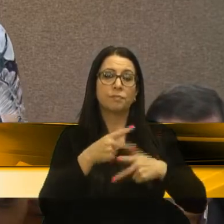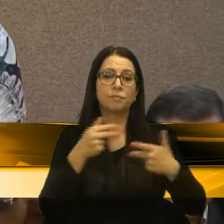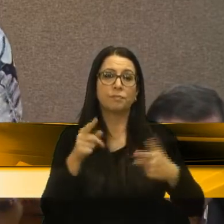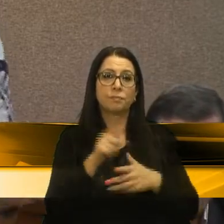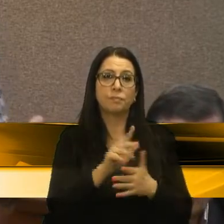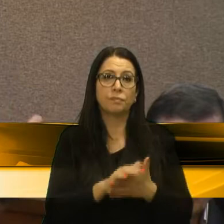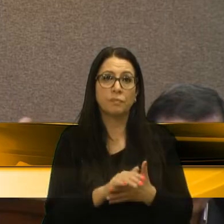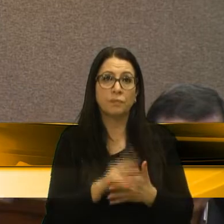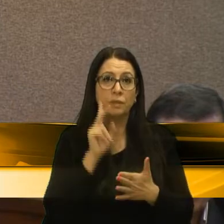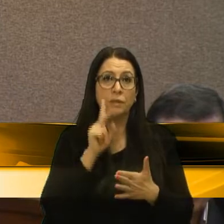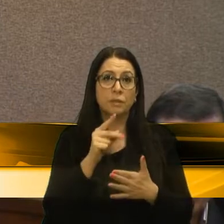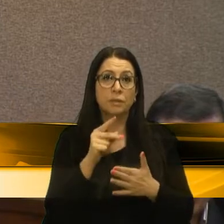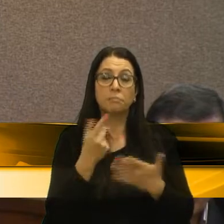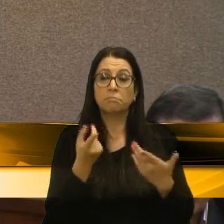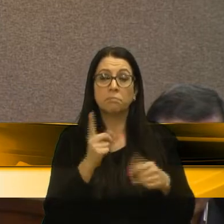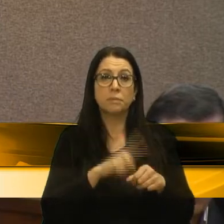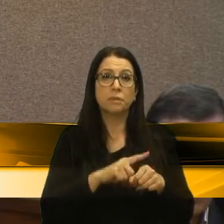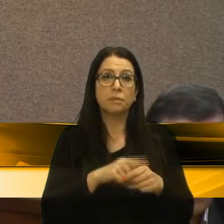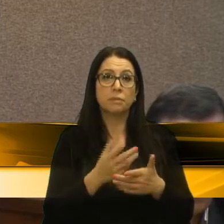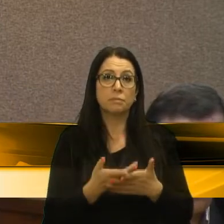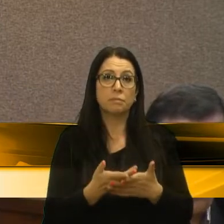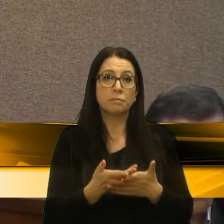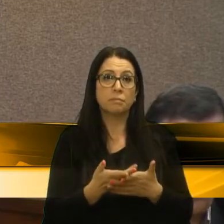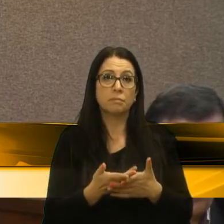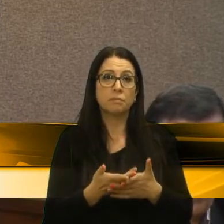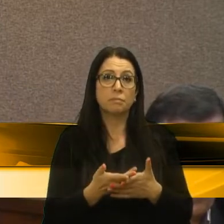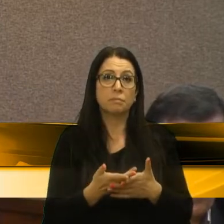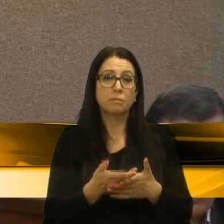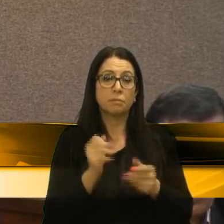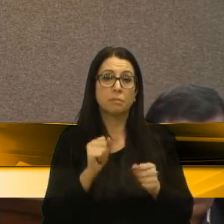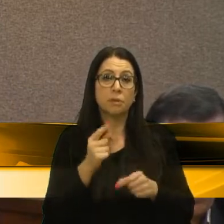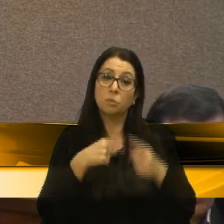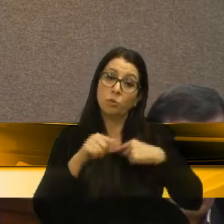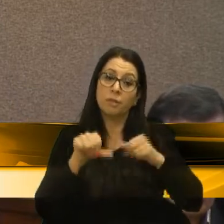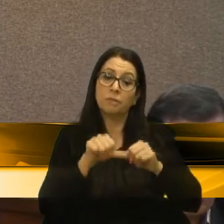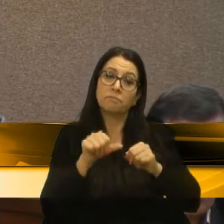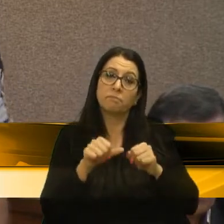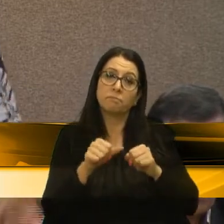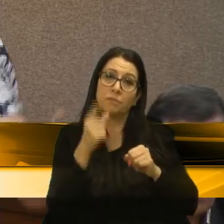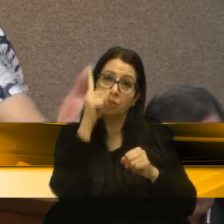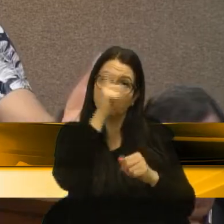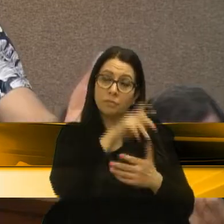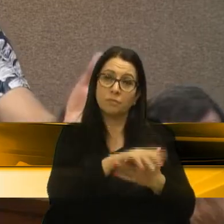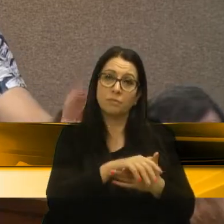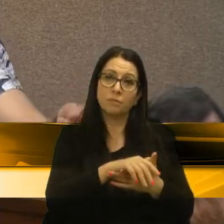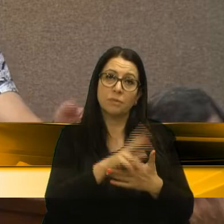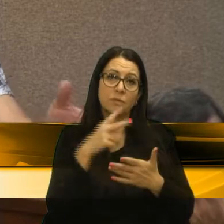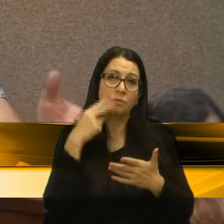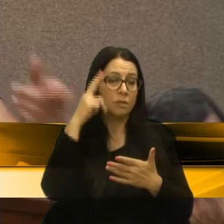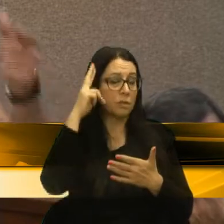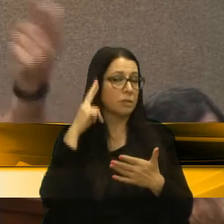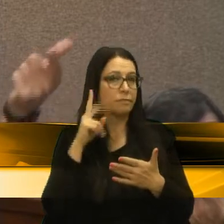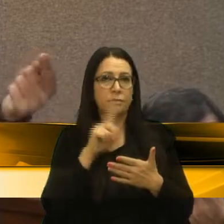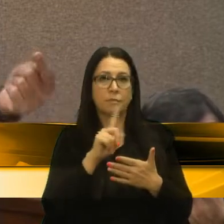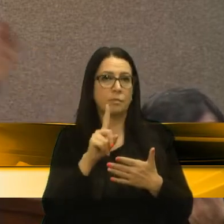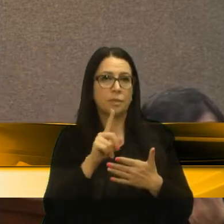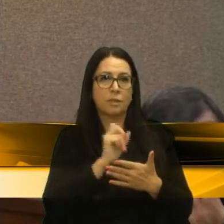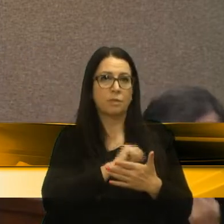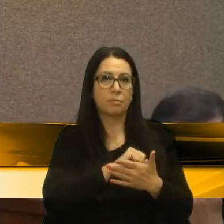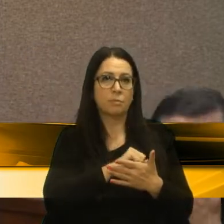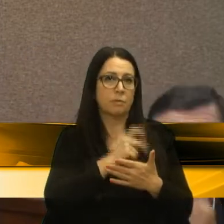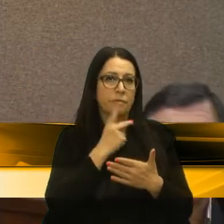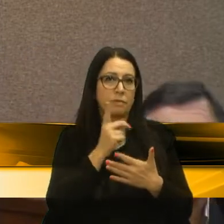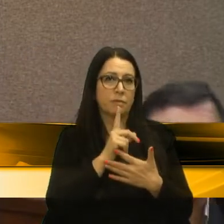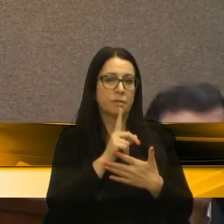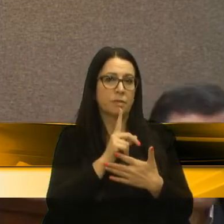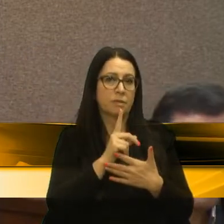vezes, sempre há tempo que a gente possa reverter, mas acho difícil. E vereador Rafael, não é a maldade quando falam